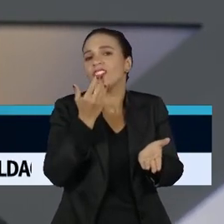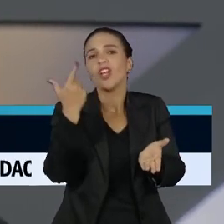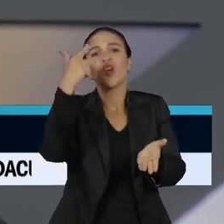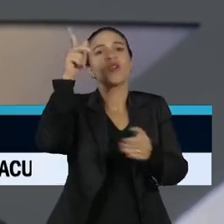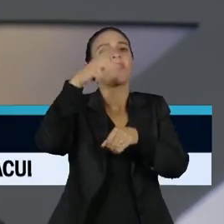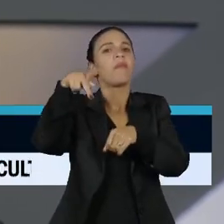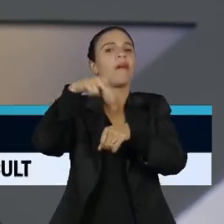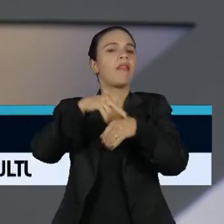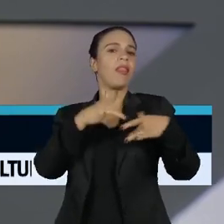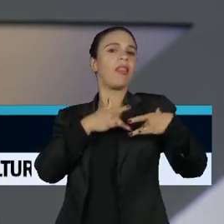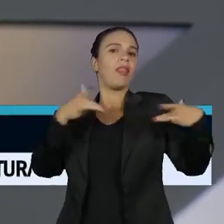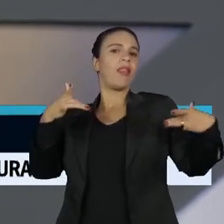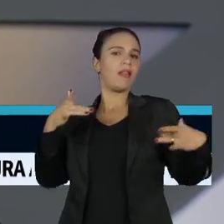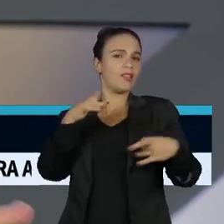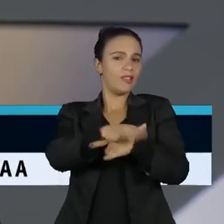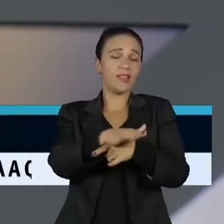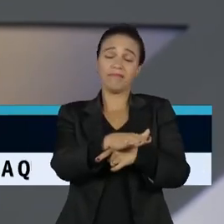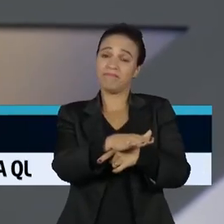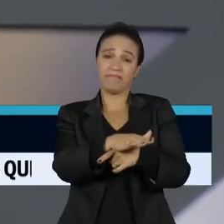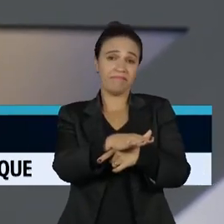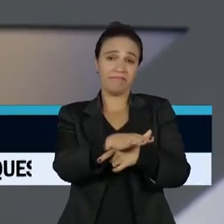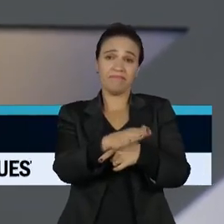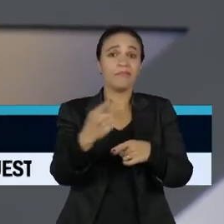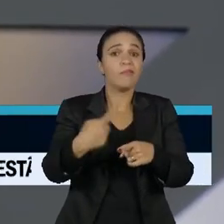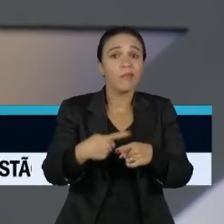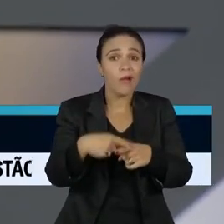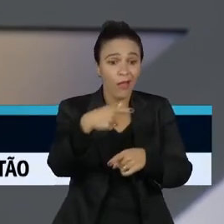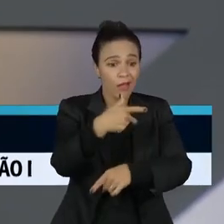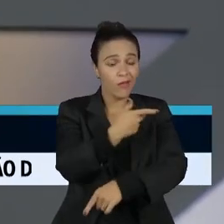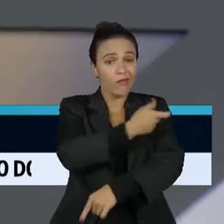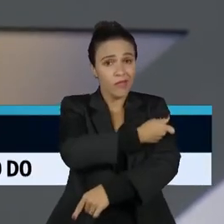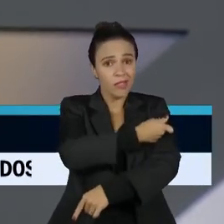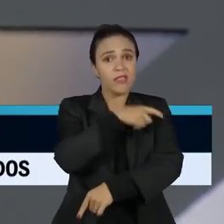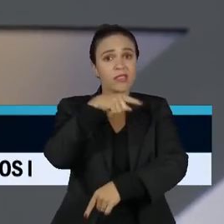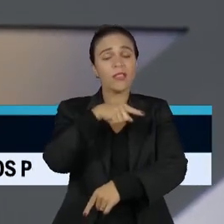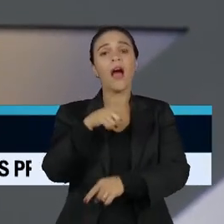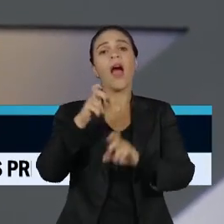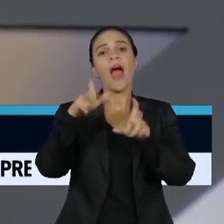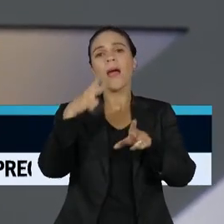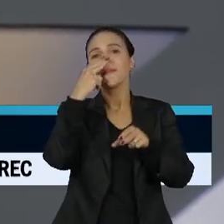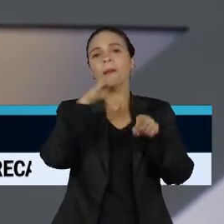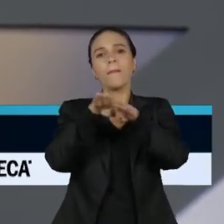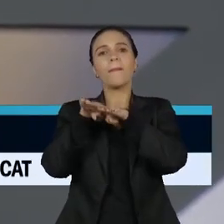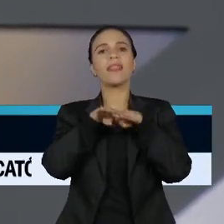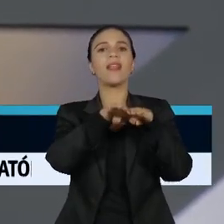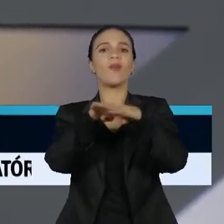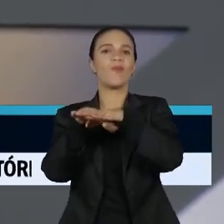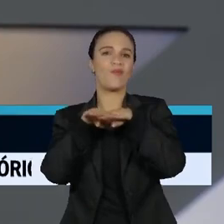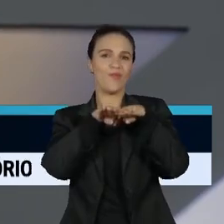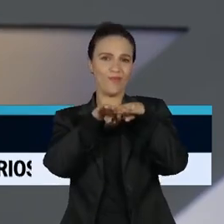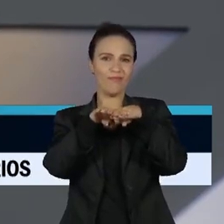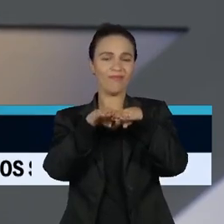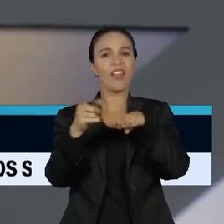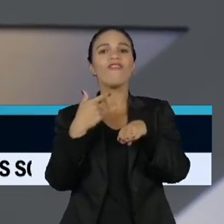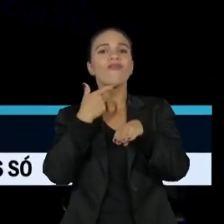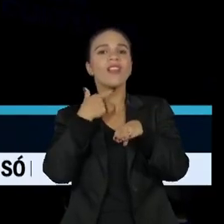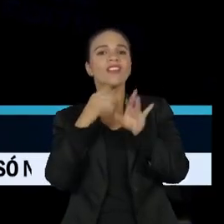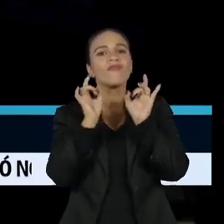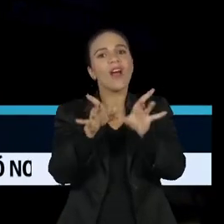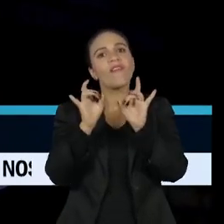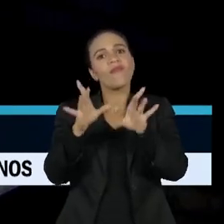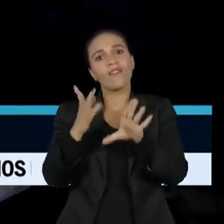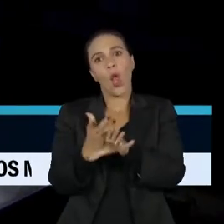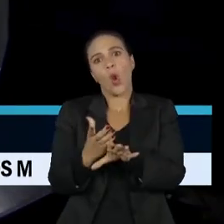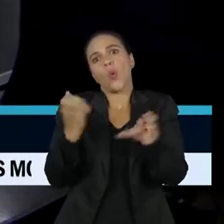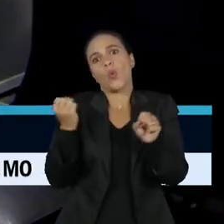do mercado da Big Pharma, porque a vacina ainda hoje é uma commodity e não um bem comum. Então, ele é